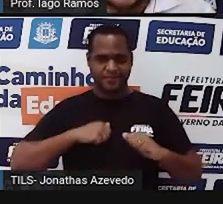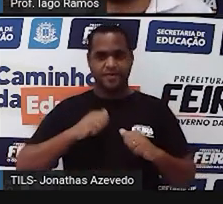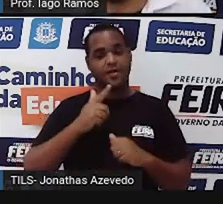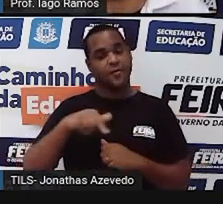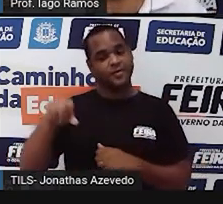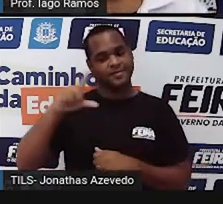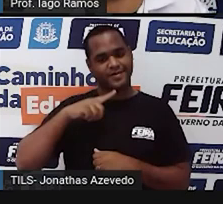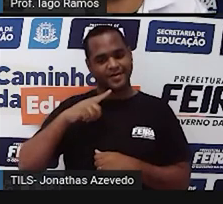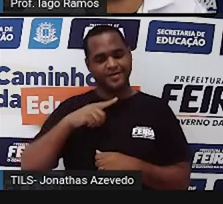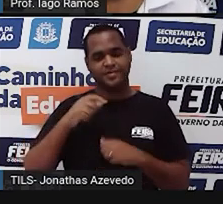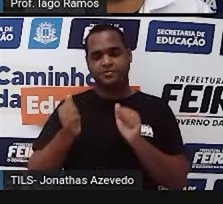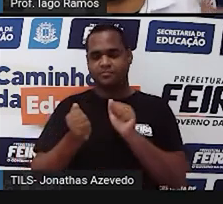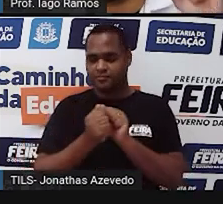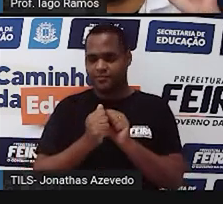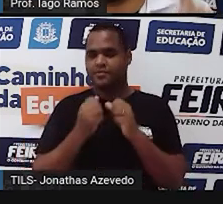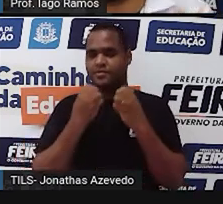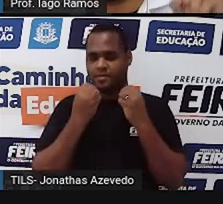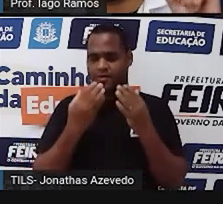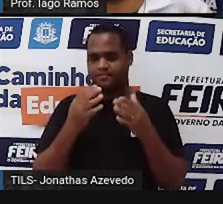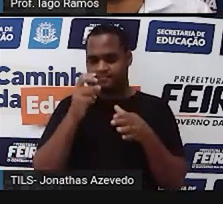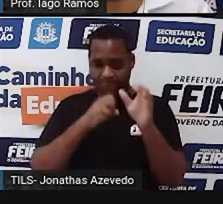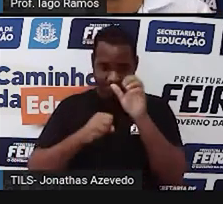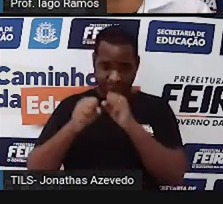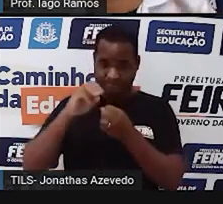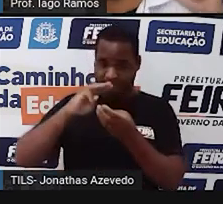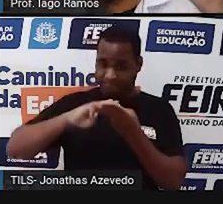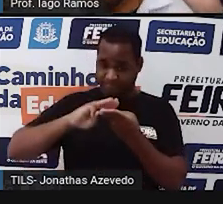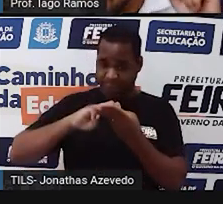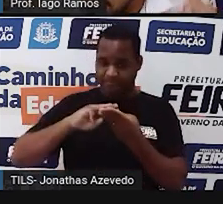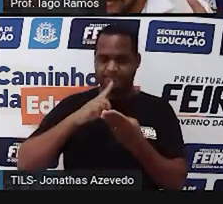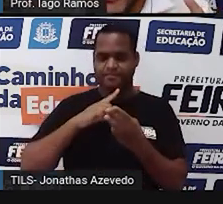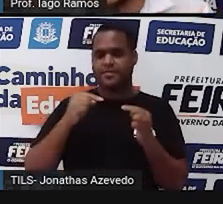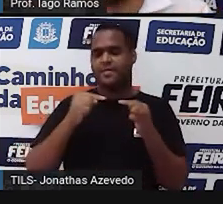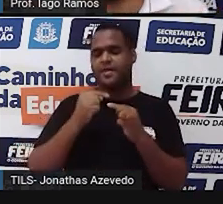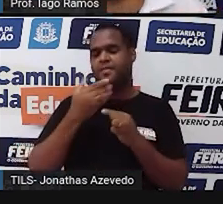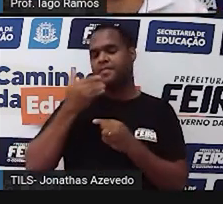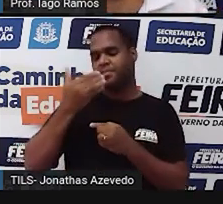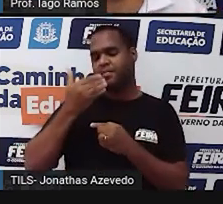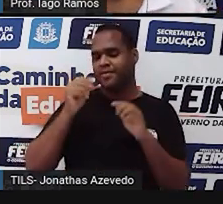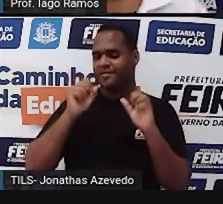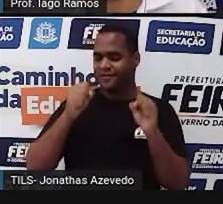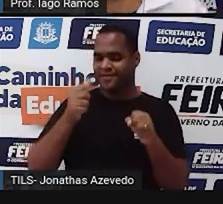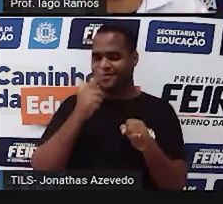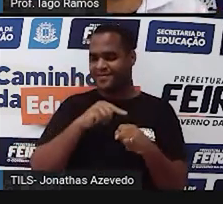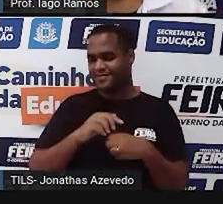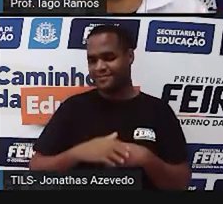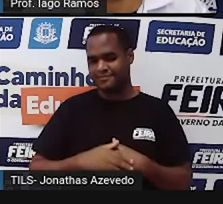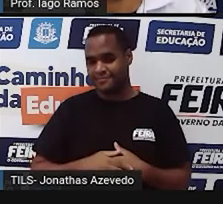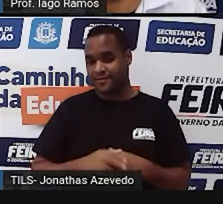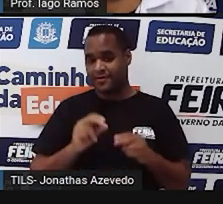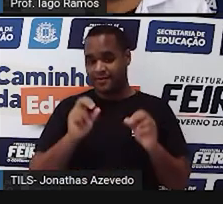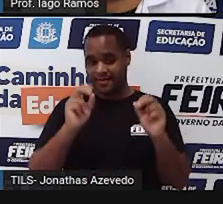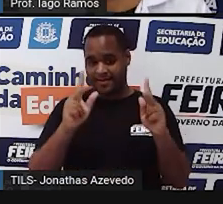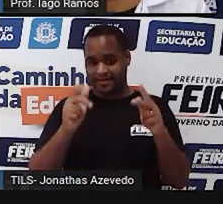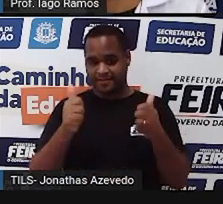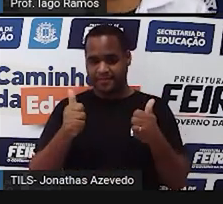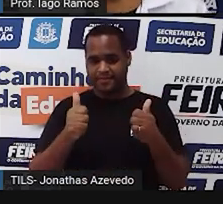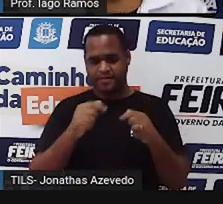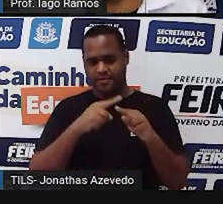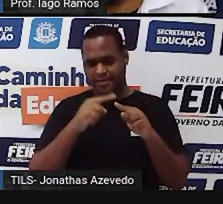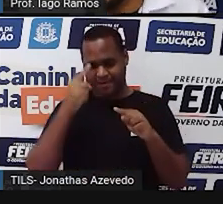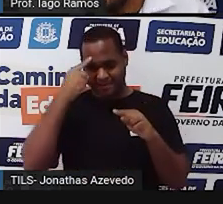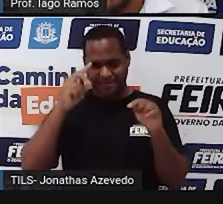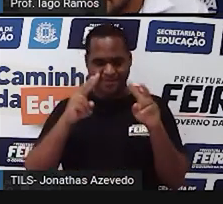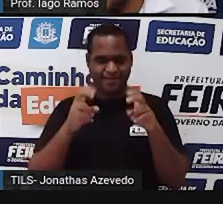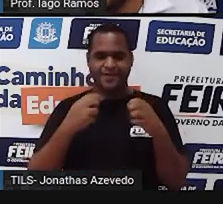próxima aula juntos para aprender matemática do melhor jeito que a gente conseguir, tá bom? Porque o nosso